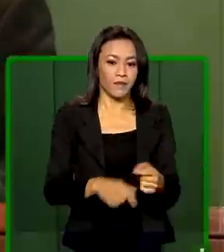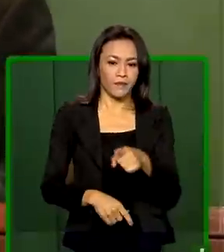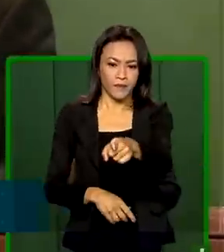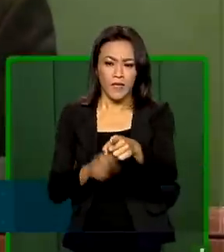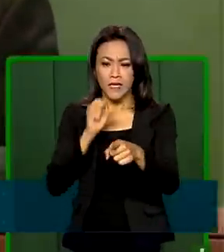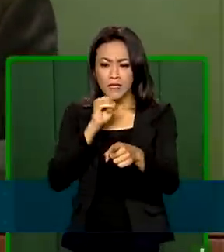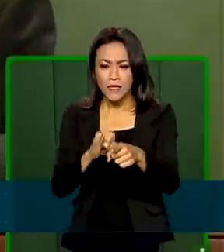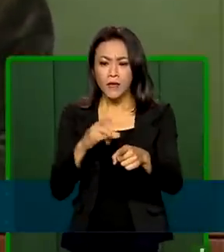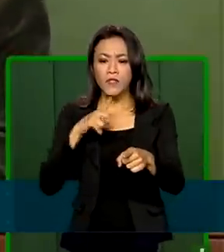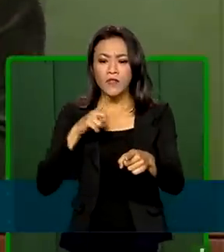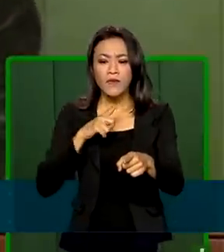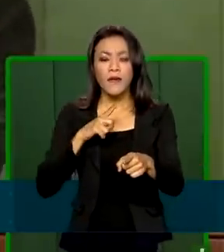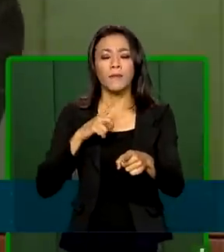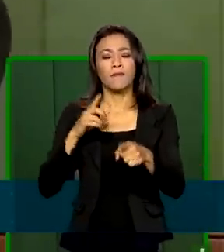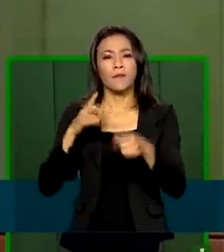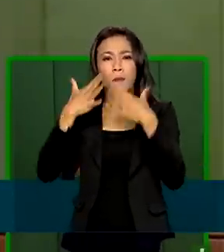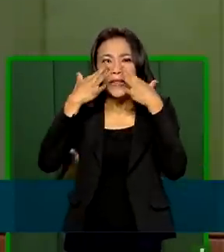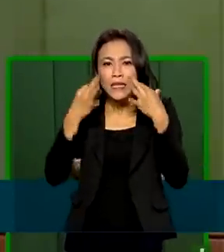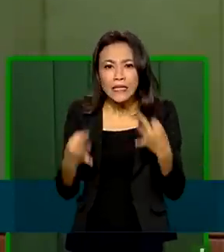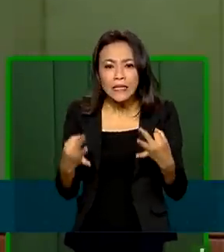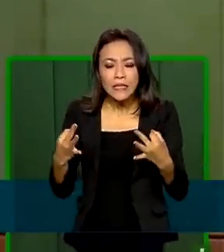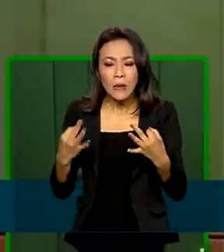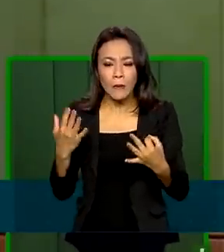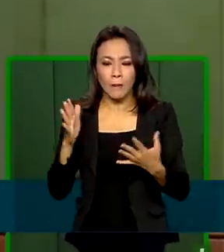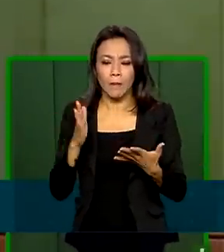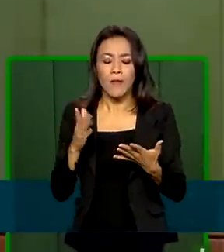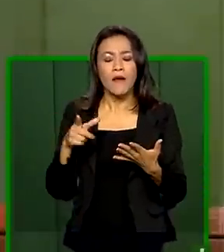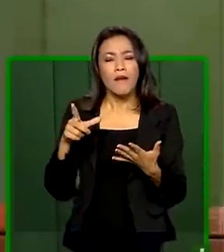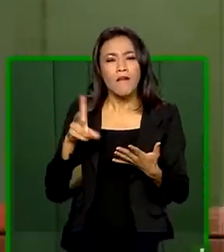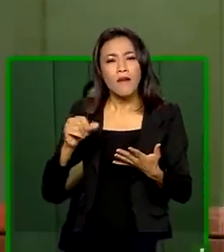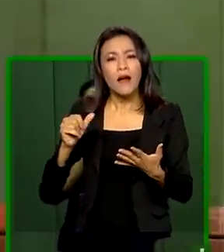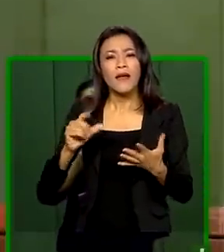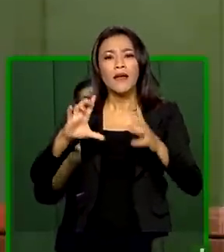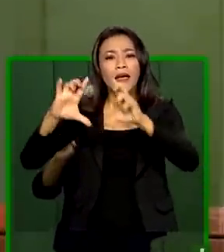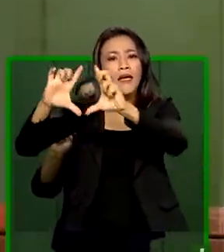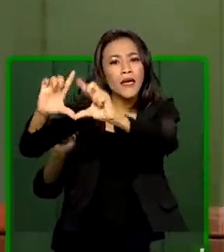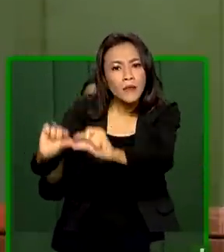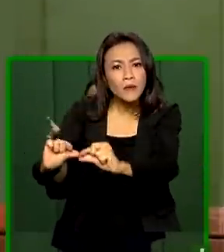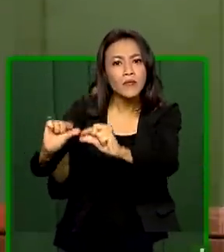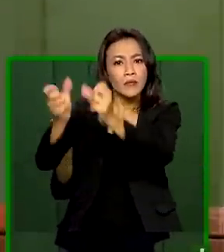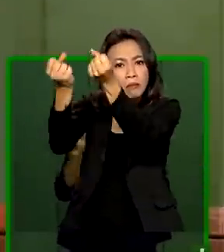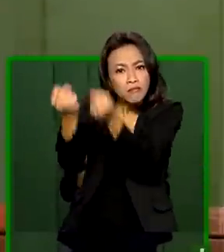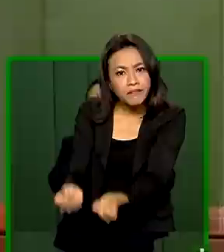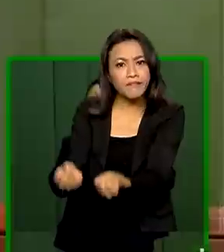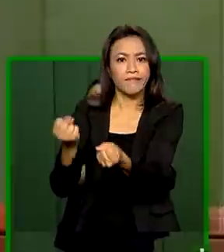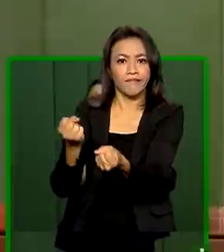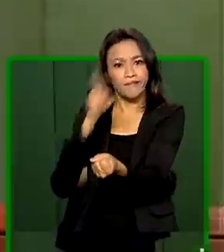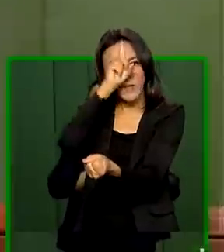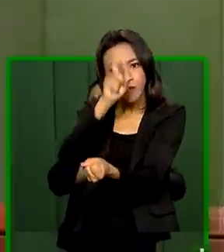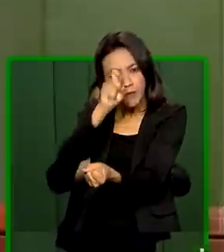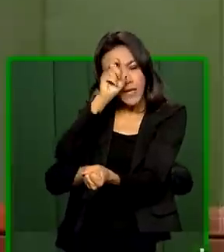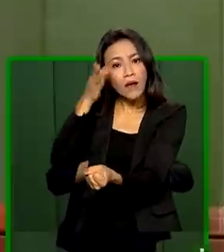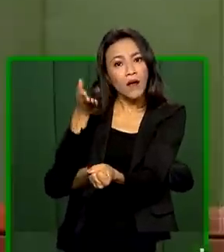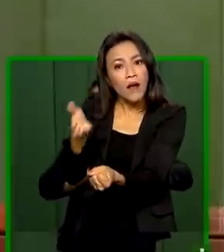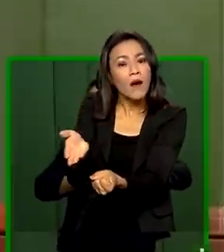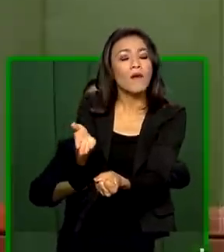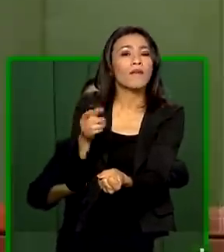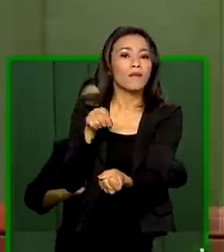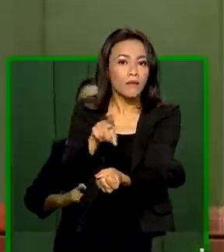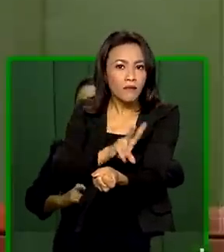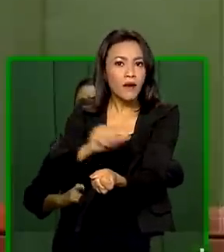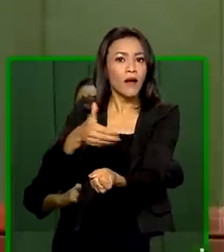na atenção primária, vai diminuir a pressão sobre a atenção especializada à saúde. Vai diminuir a pressão